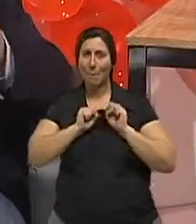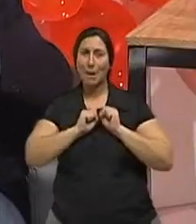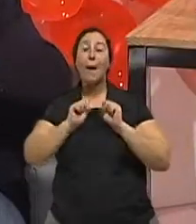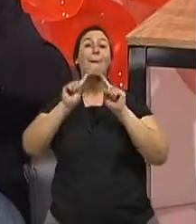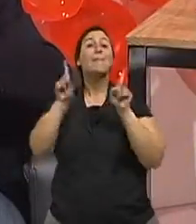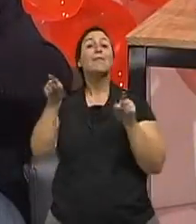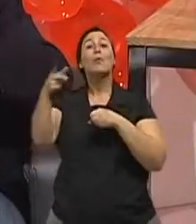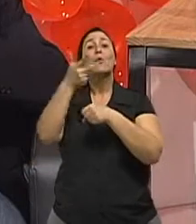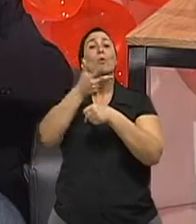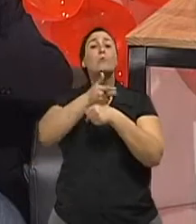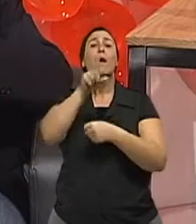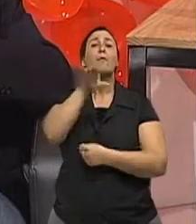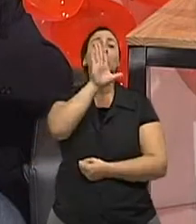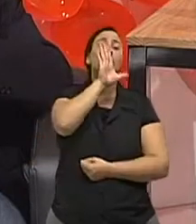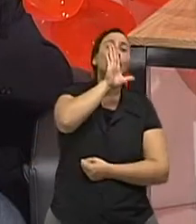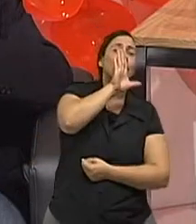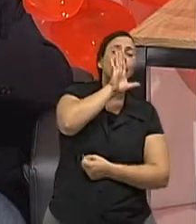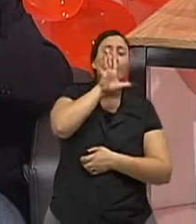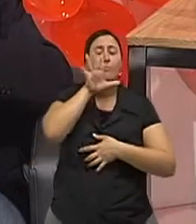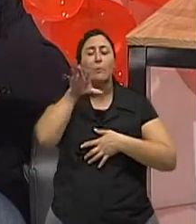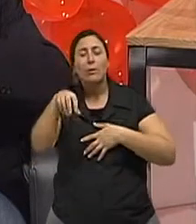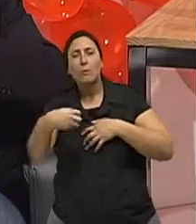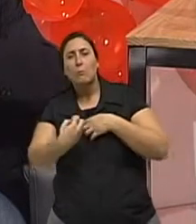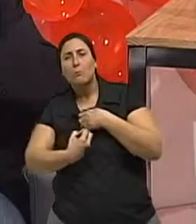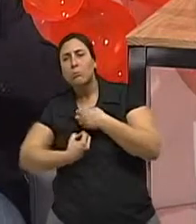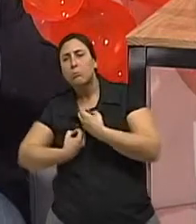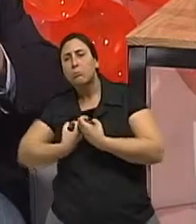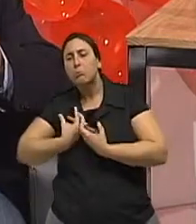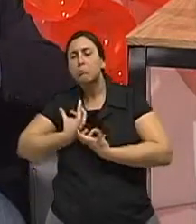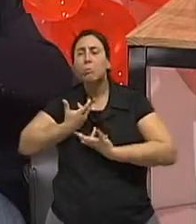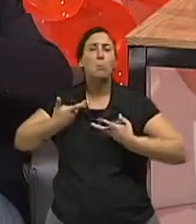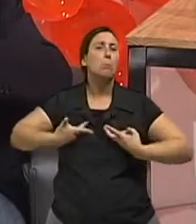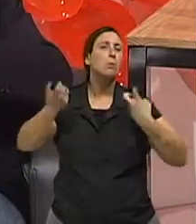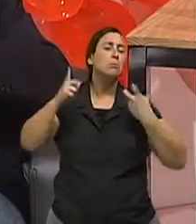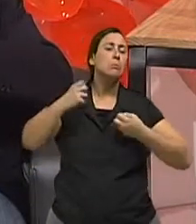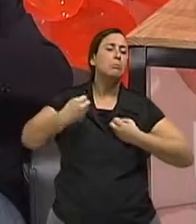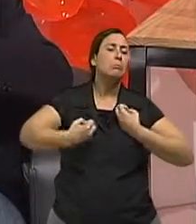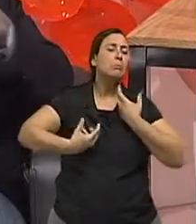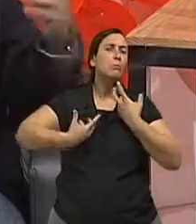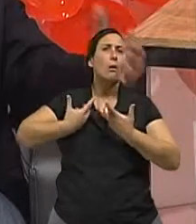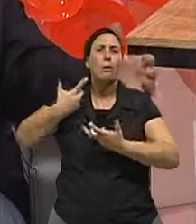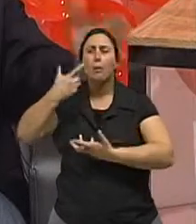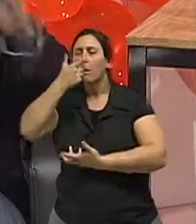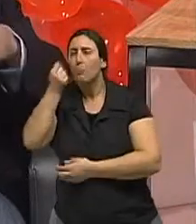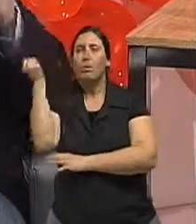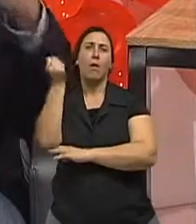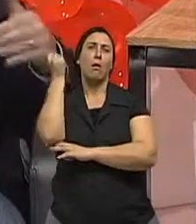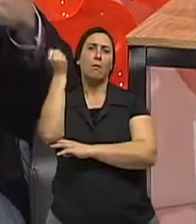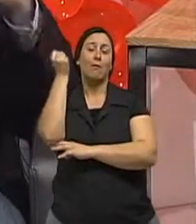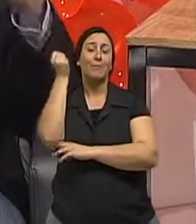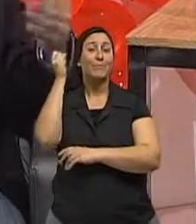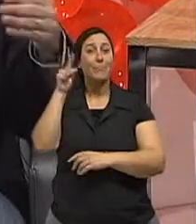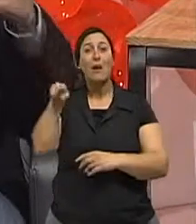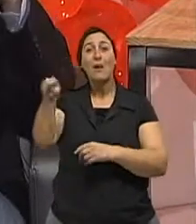mais silenciosa. Ah, e quando se manifesta já está agravado. Pode estar muito grave. Ah, ok. Principalmente o idoso,